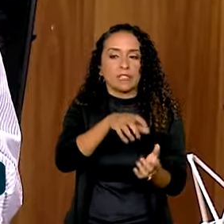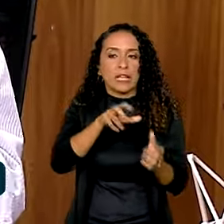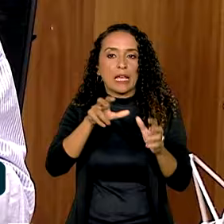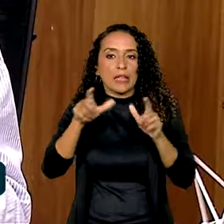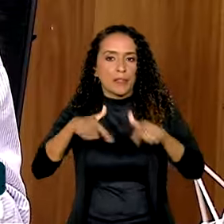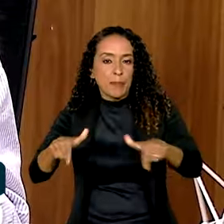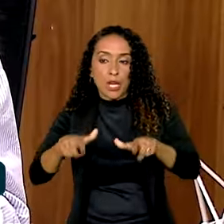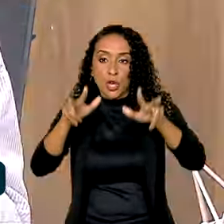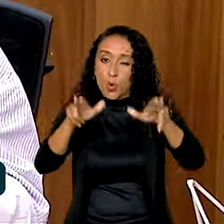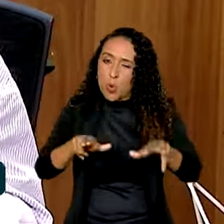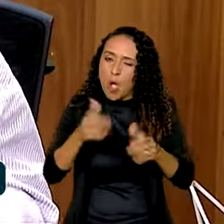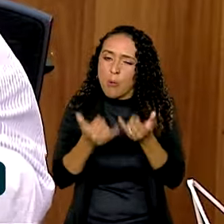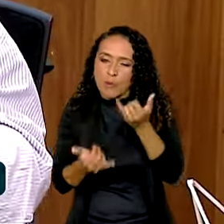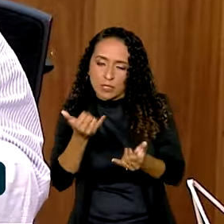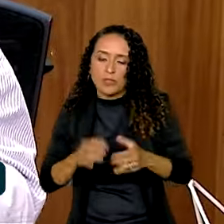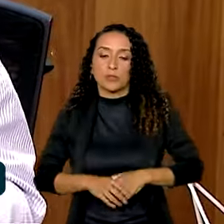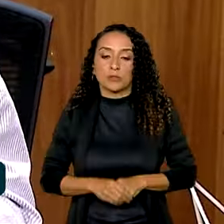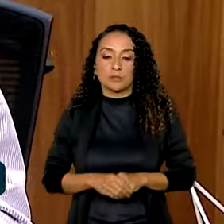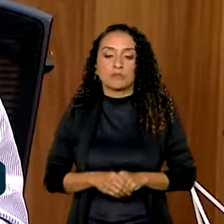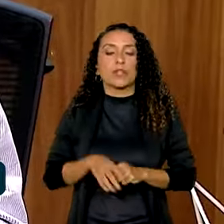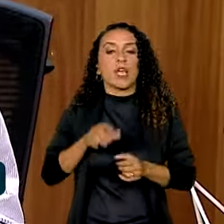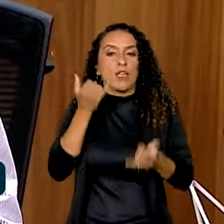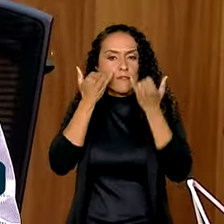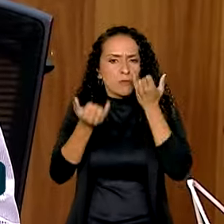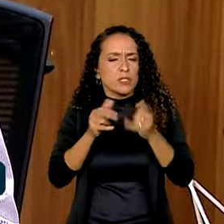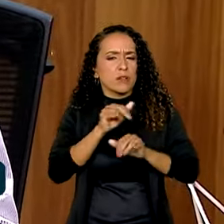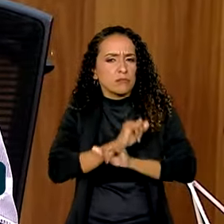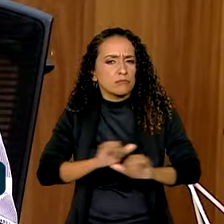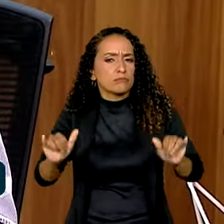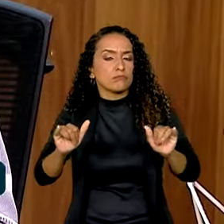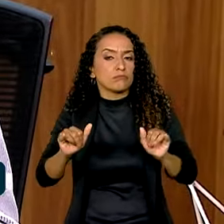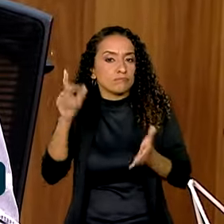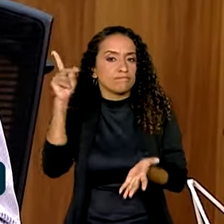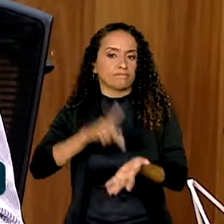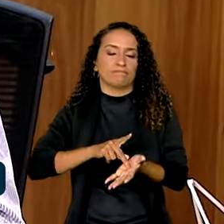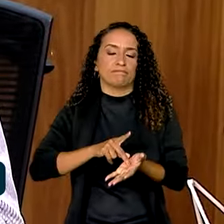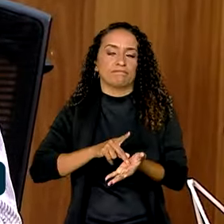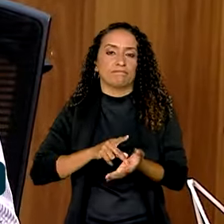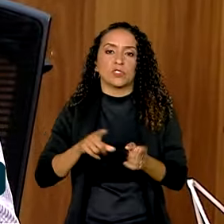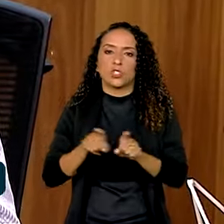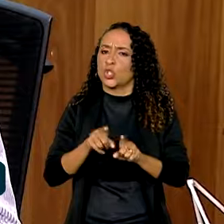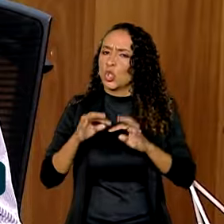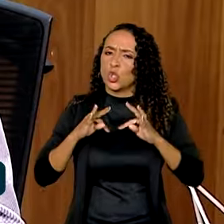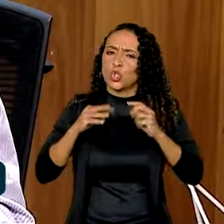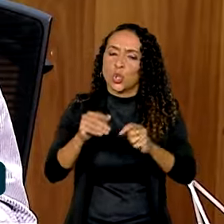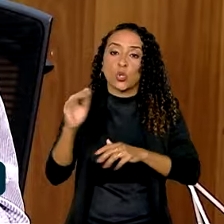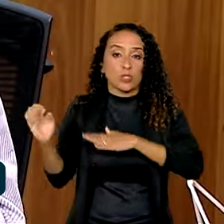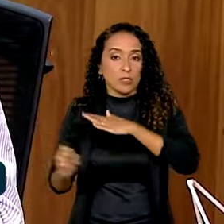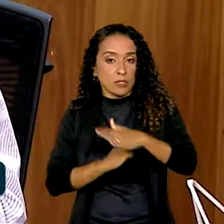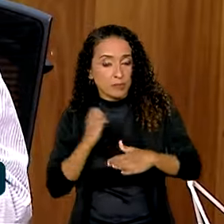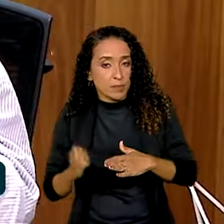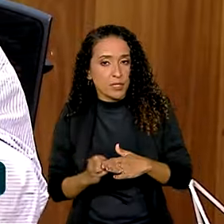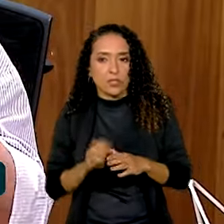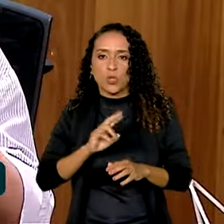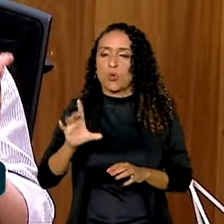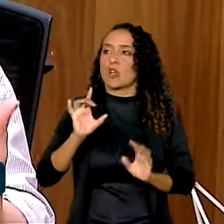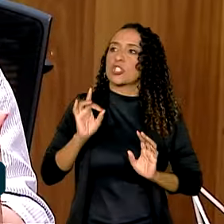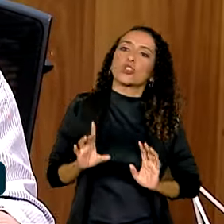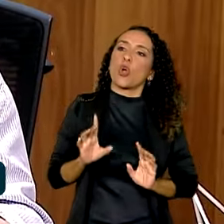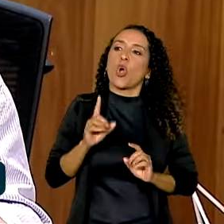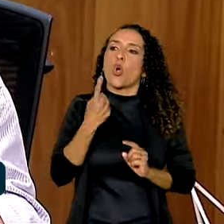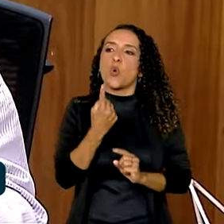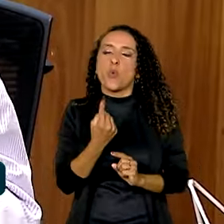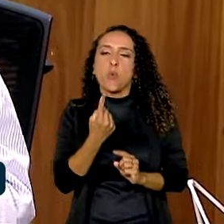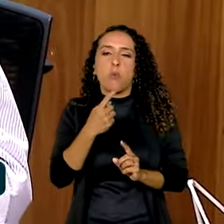iguais ou semelhantes. O dado vai ajudar a gente a mostrar essa realidade para todas as empresas. Não vai ser mais uma